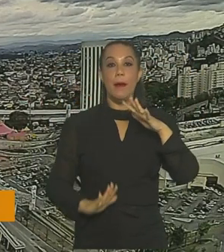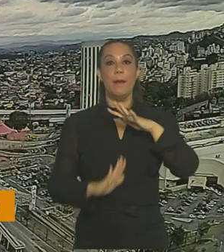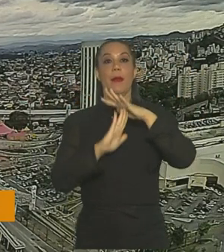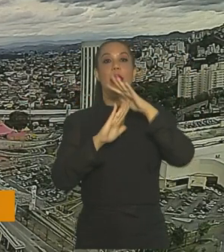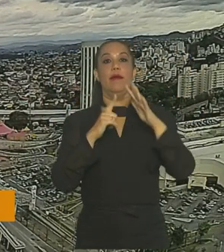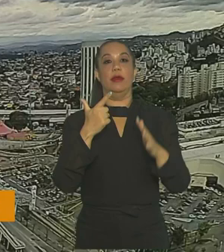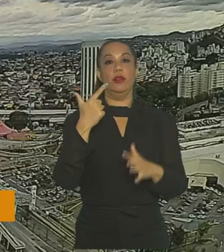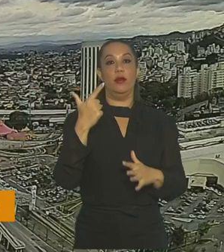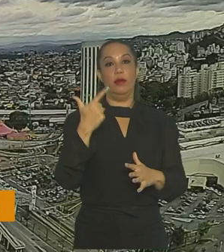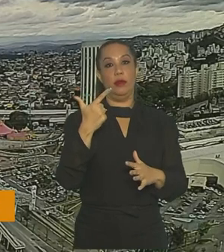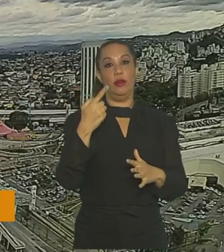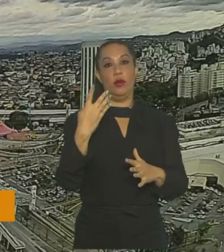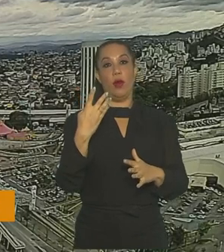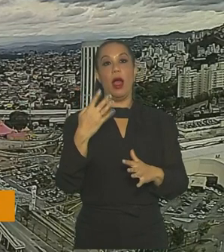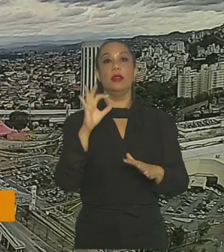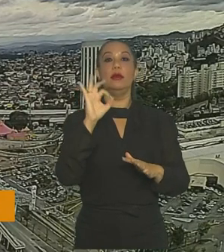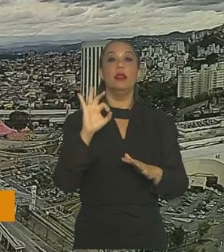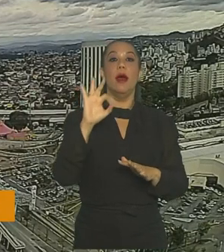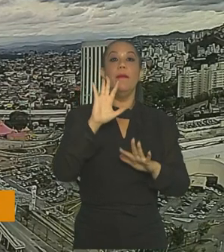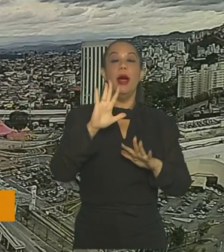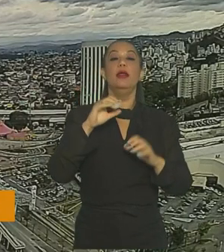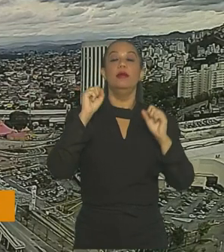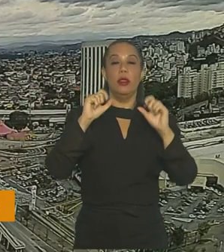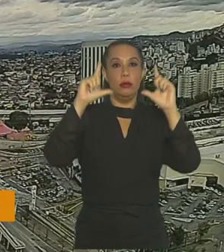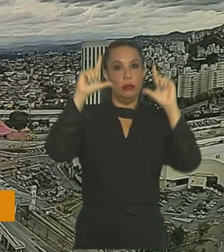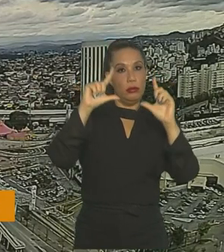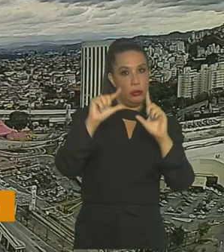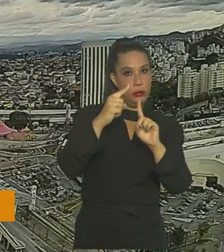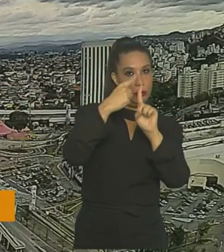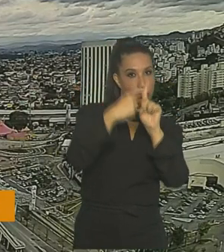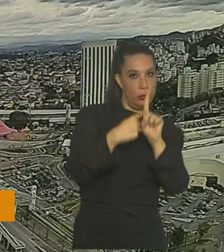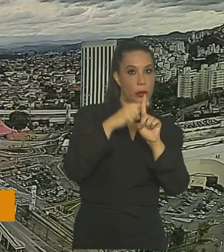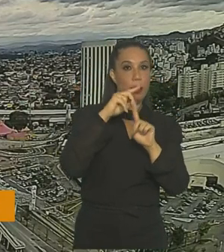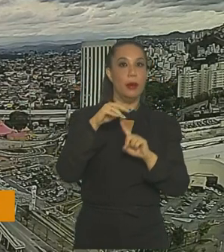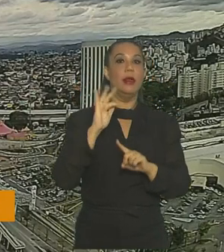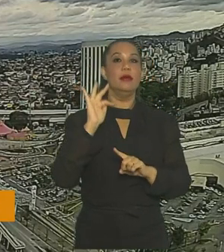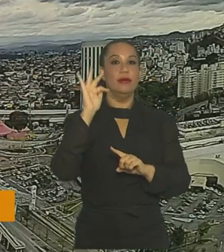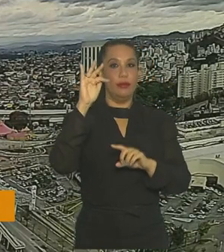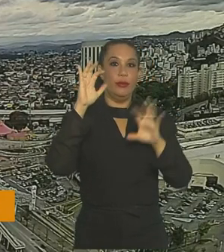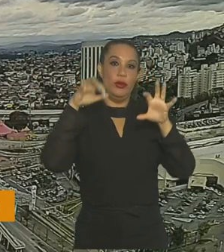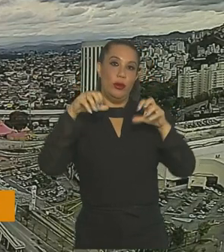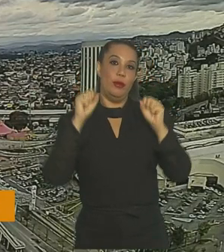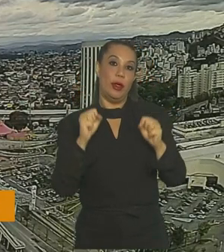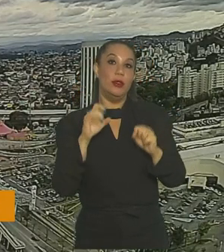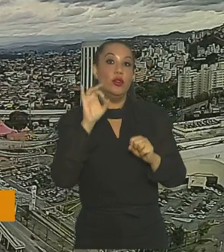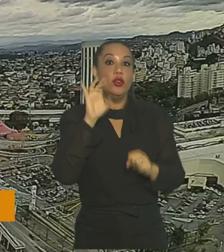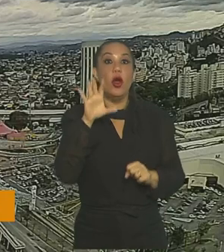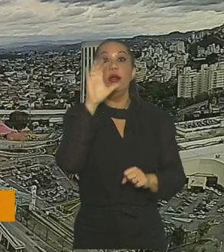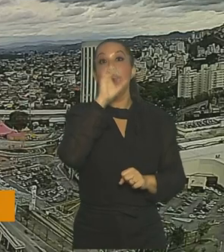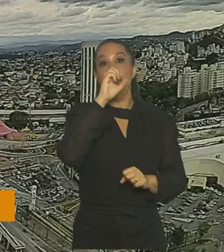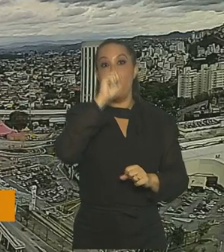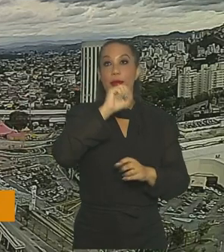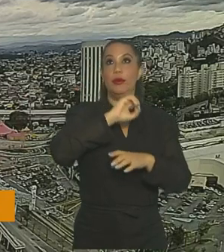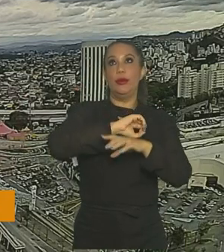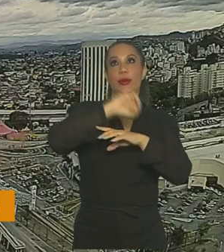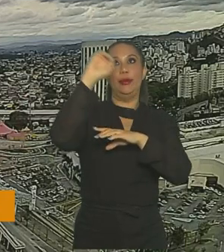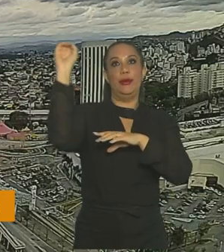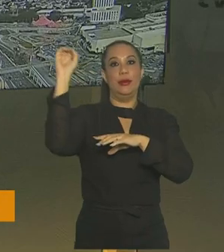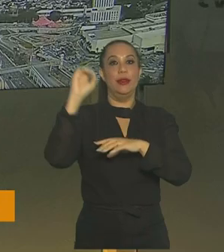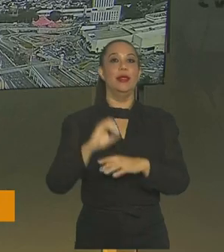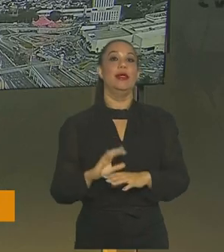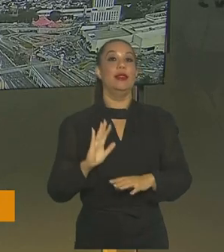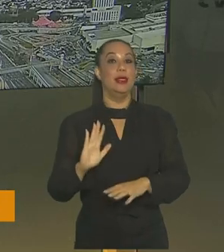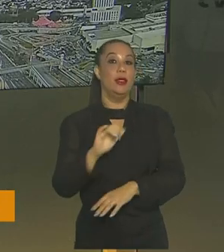24 graus e a temperatura ainda vai cair nos próximos dias. A previsão de chuva segue e só no sábado o sol reaparece.